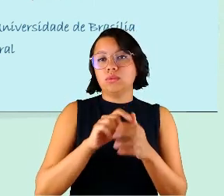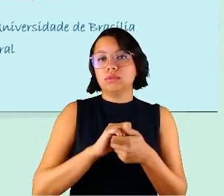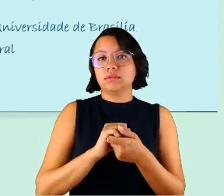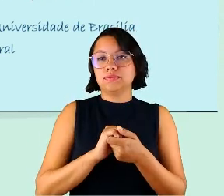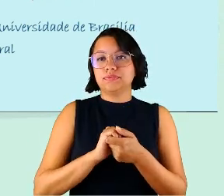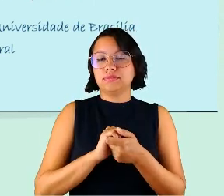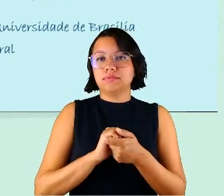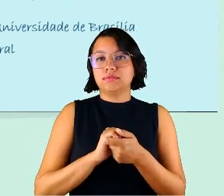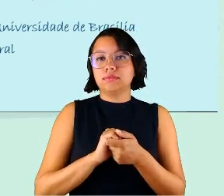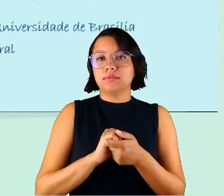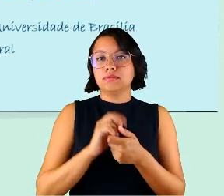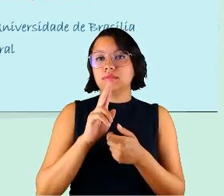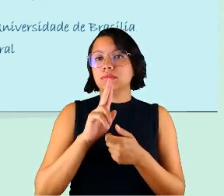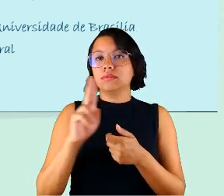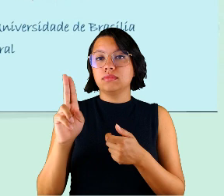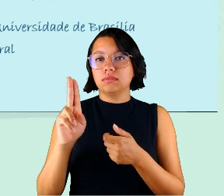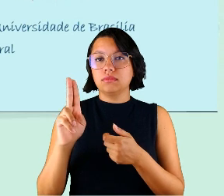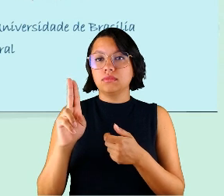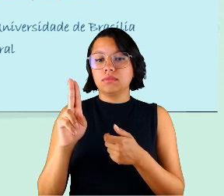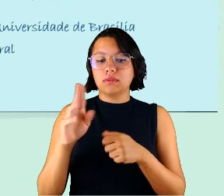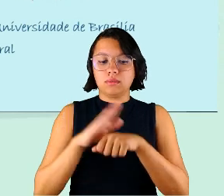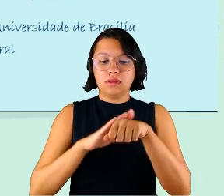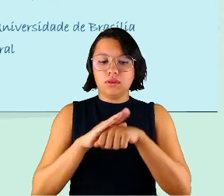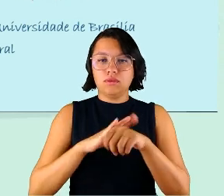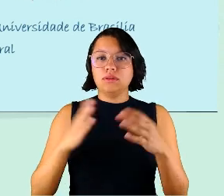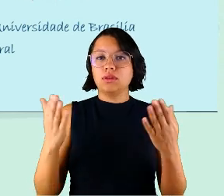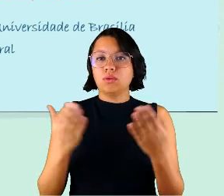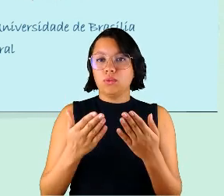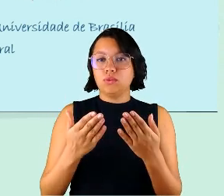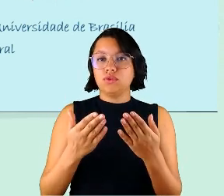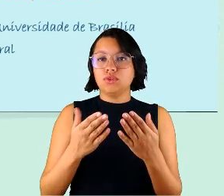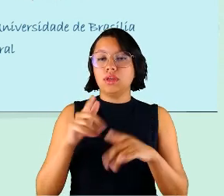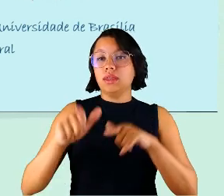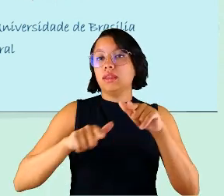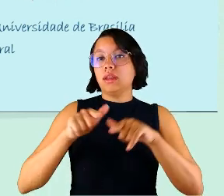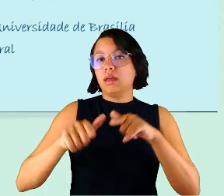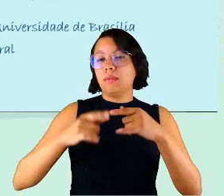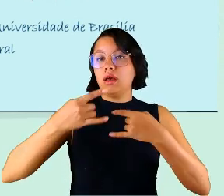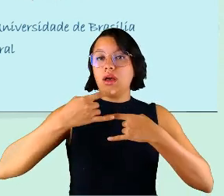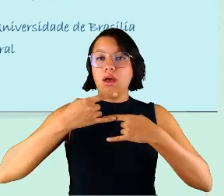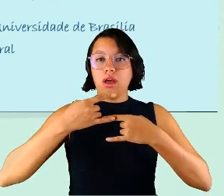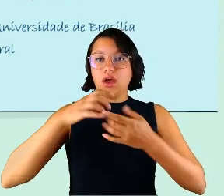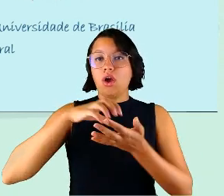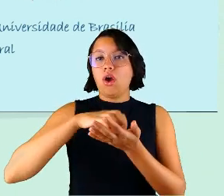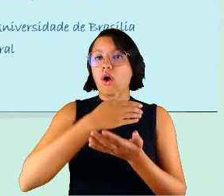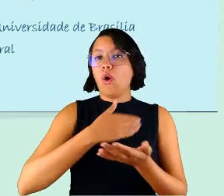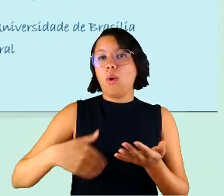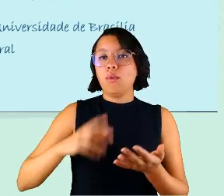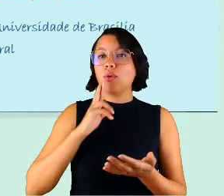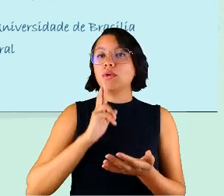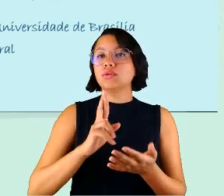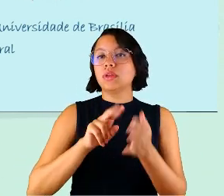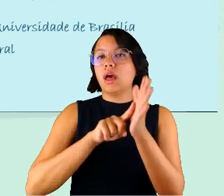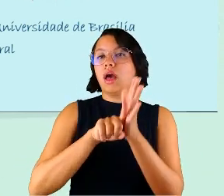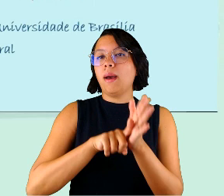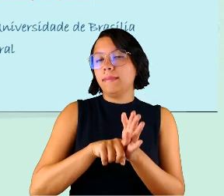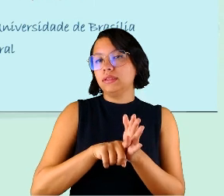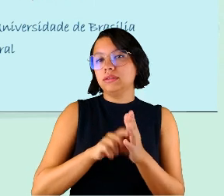Então, o nome da minha conversa com vocês hoje aqui é Teletrabalho em Órgãos Públicos, os resultados da pesquisa.